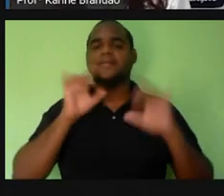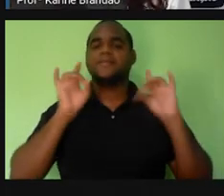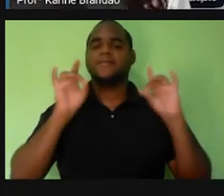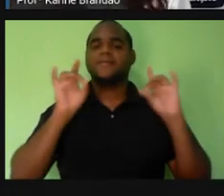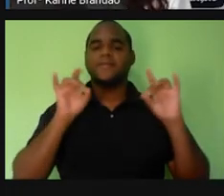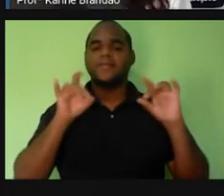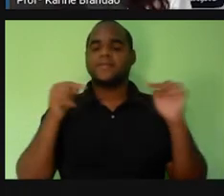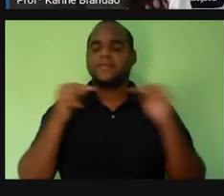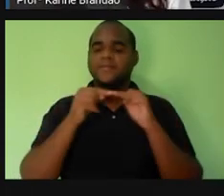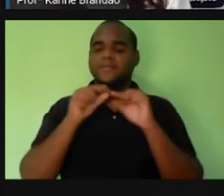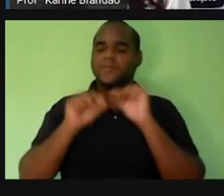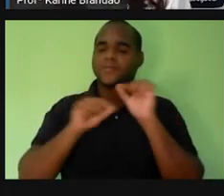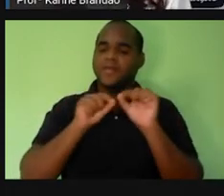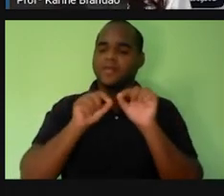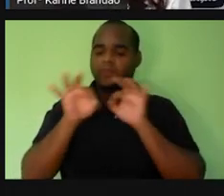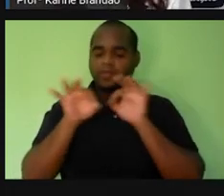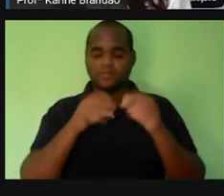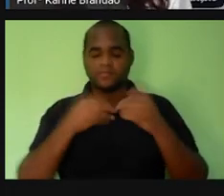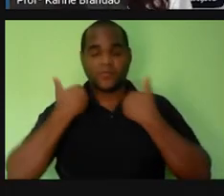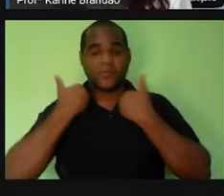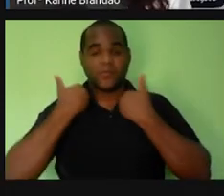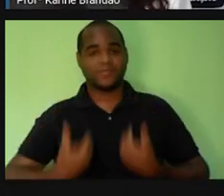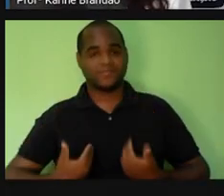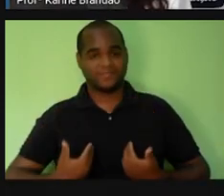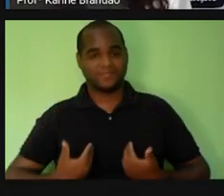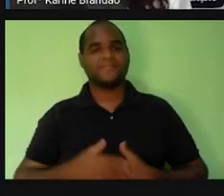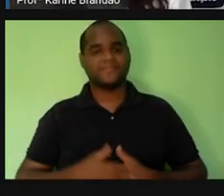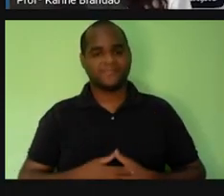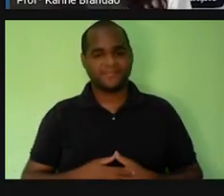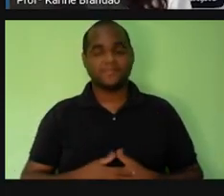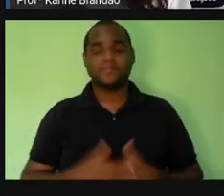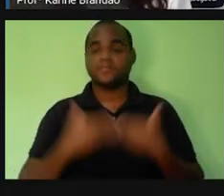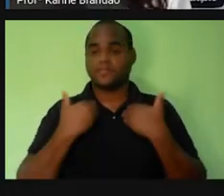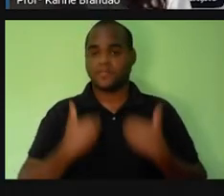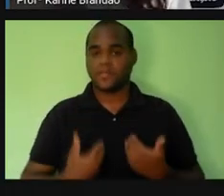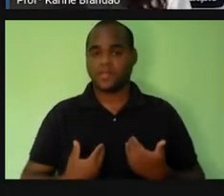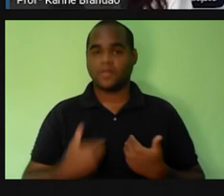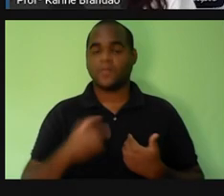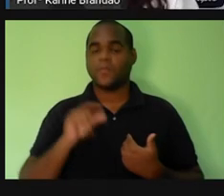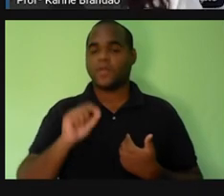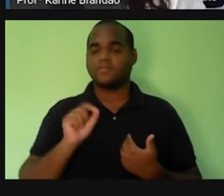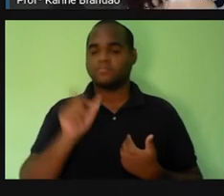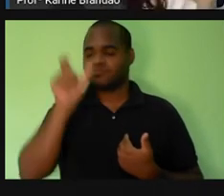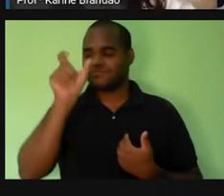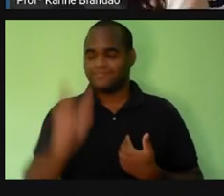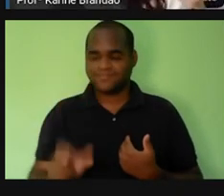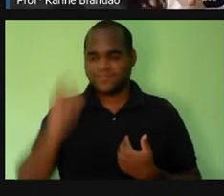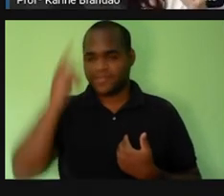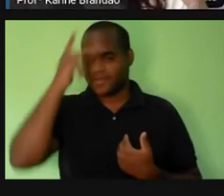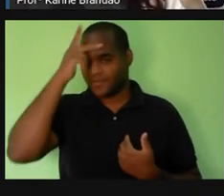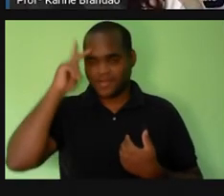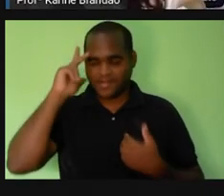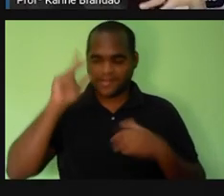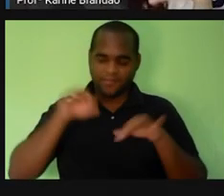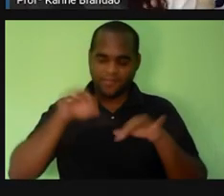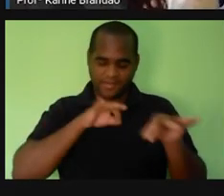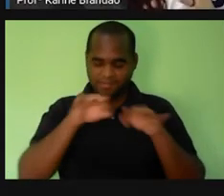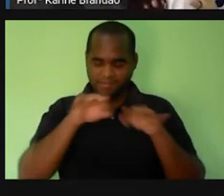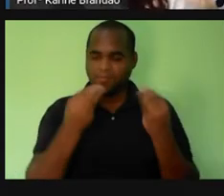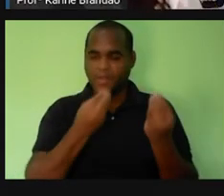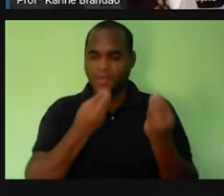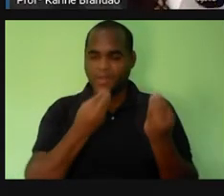organização do nosso corpo, tá? E do corpo, de um corpo humano. Como é que está organizado? Se a gente fosse